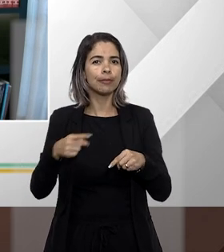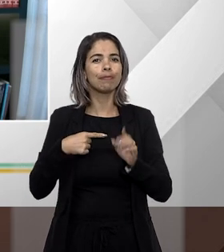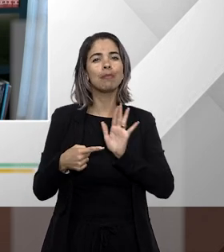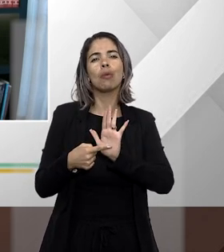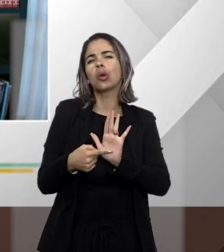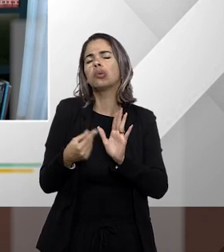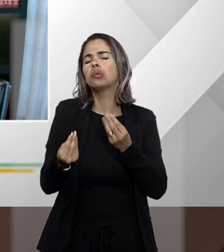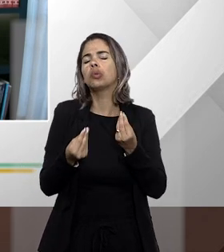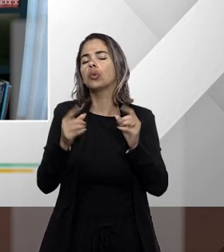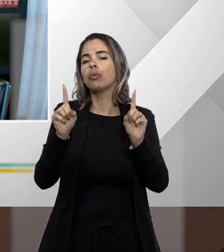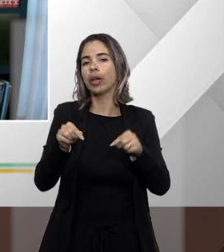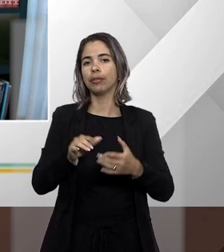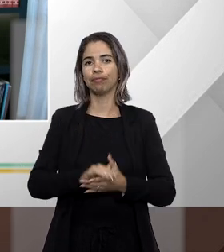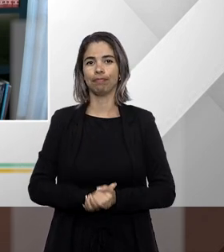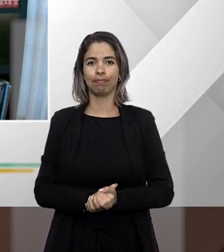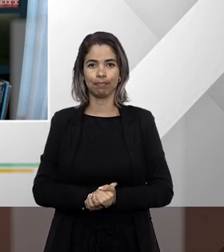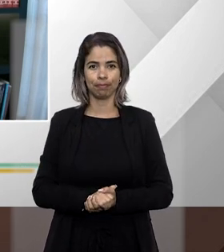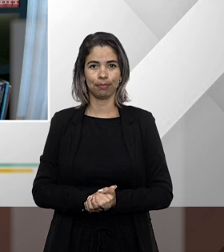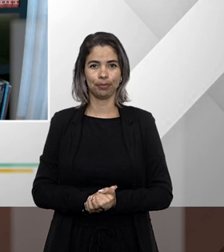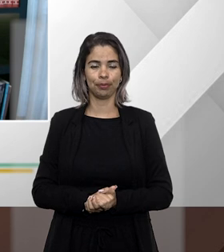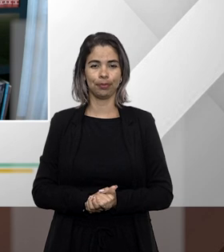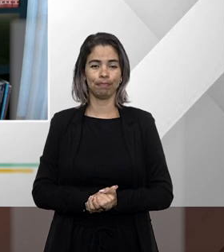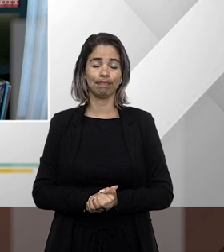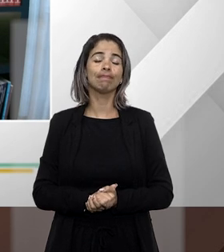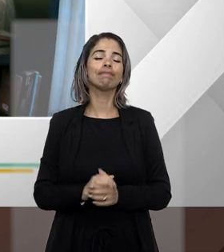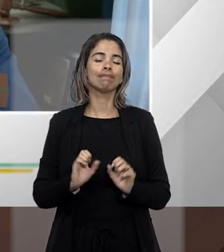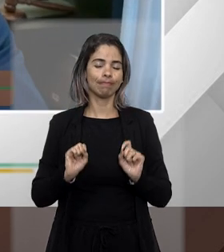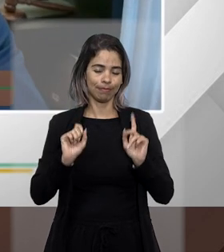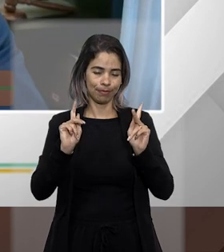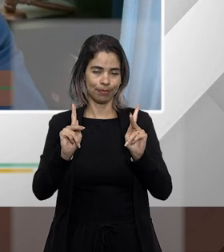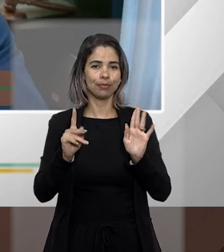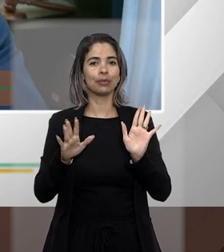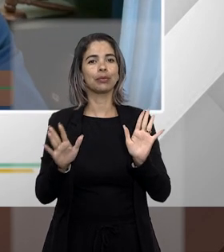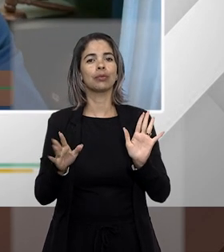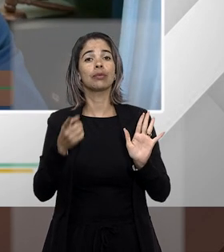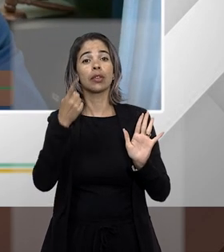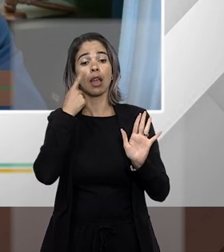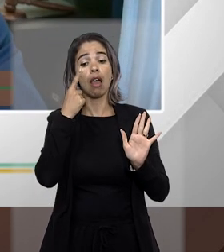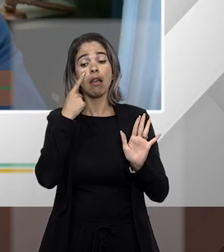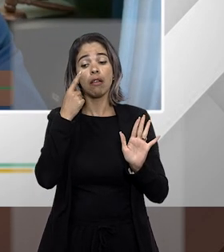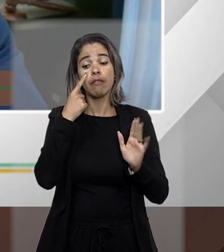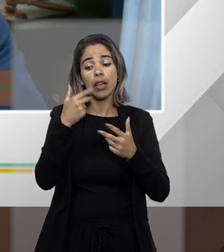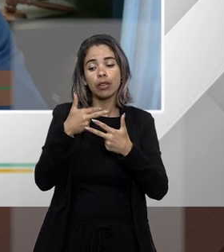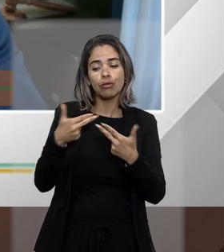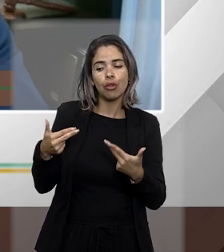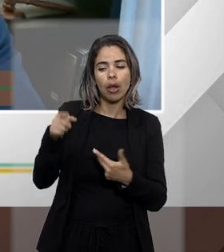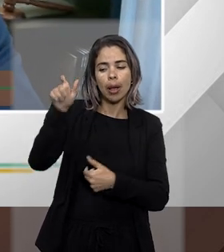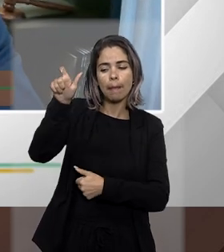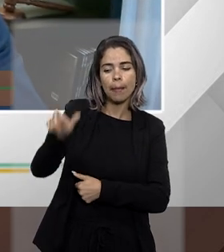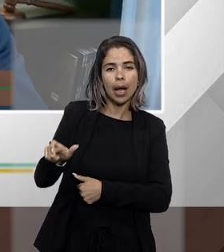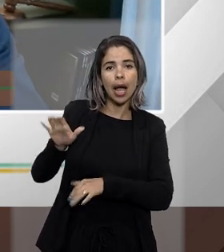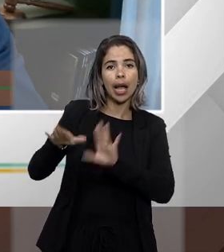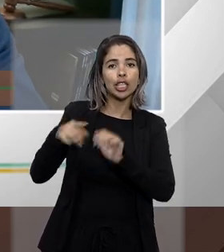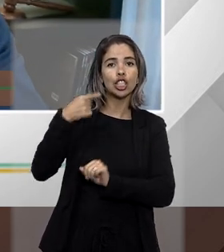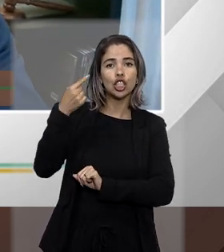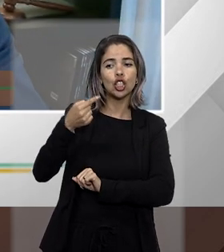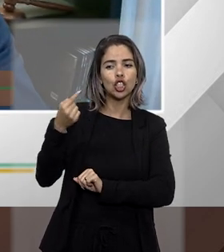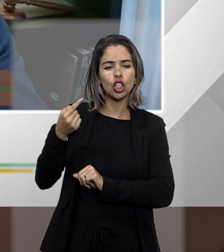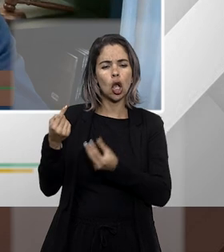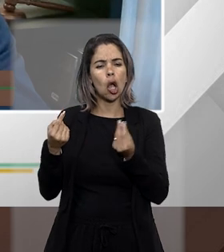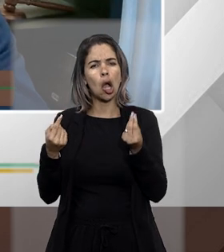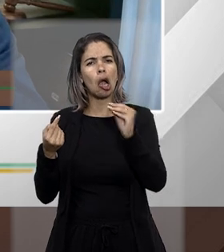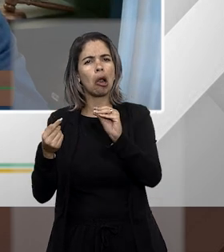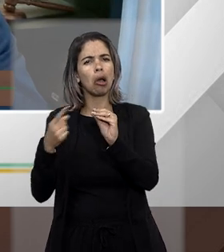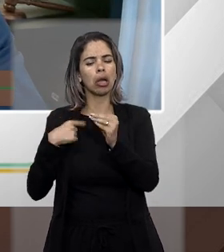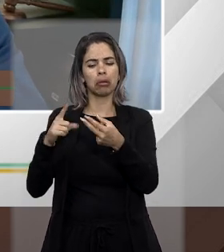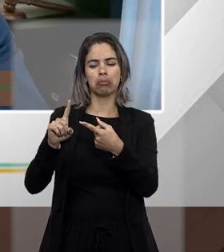primeiro a gente verifica a parte ré às vezes o advogado coloca a união o estado na parte ré quando deve-se colocar a